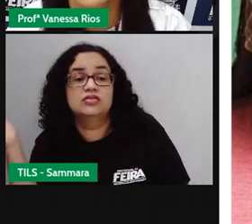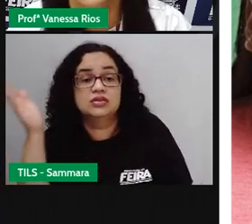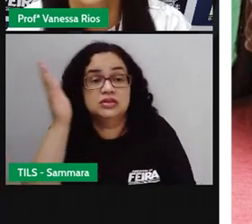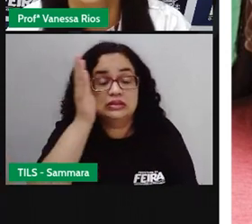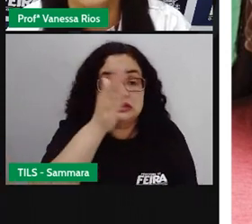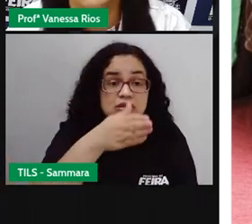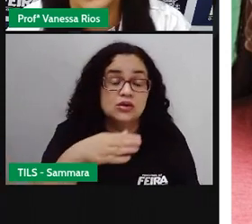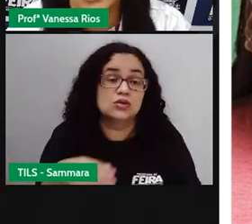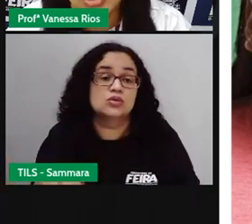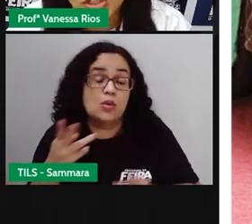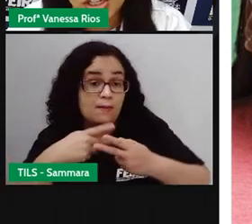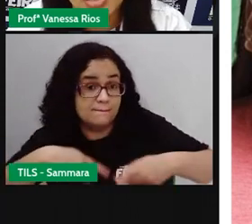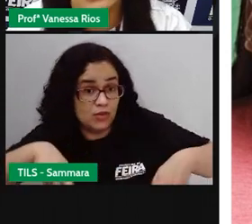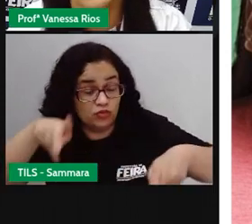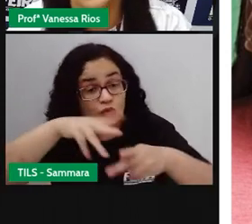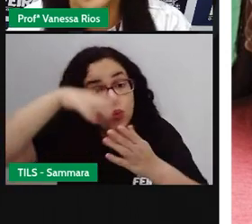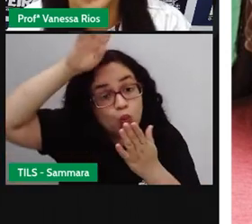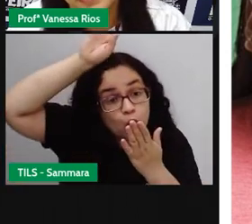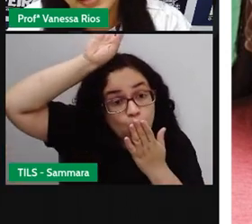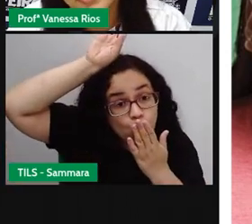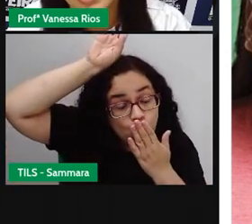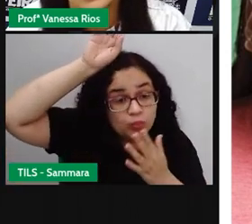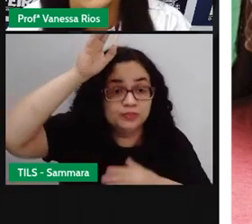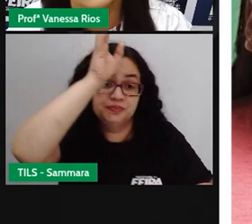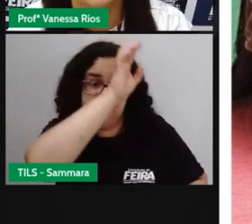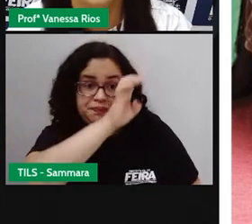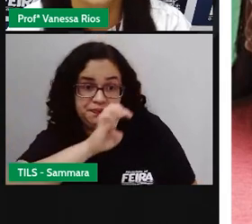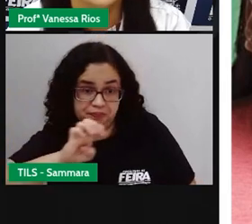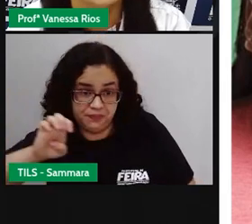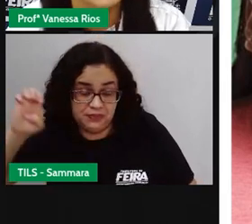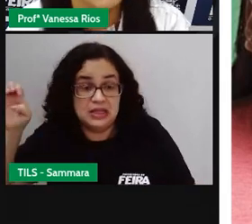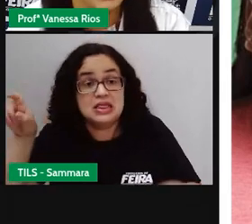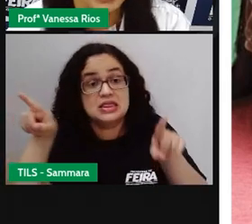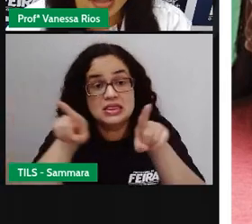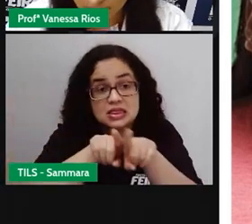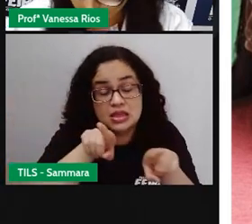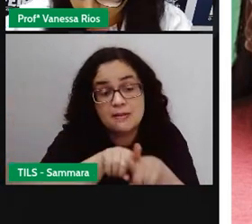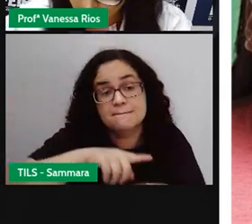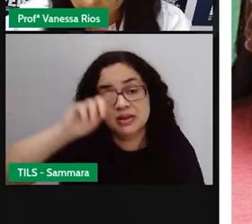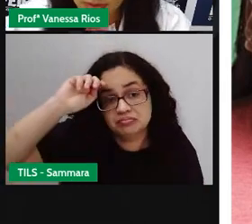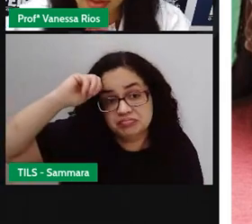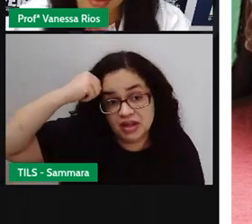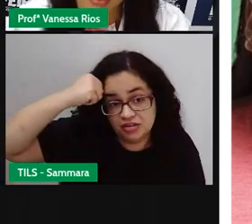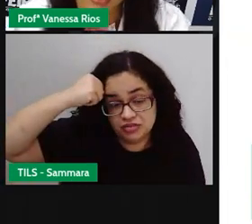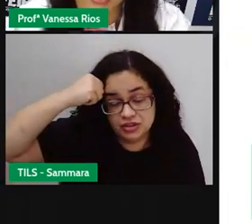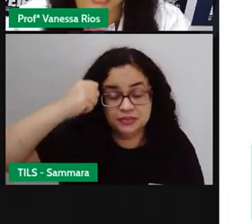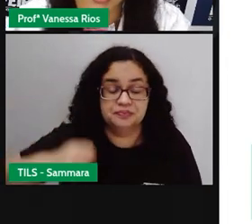influências dos povos indígenas, dos europeus e também dos negros africanos.